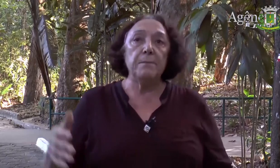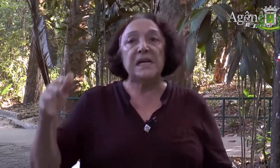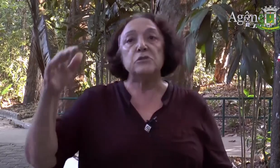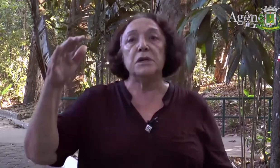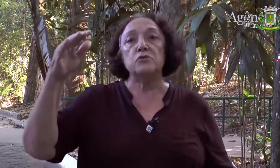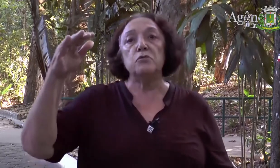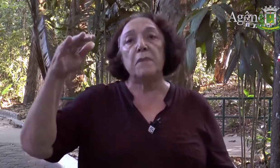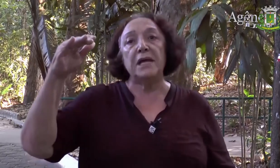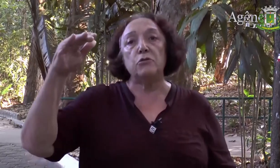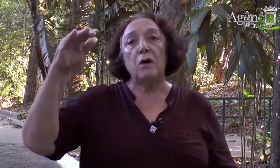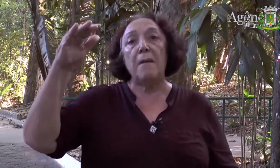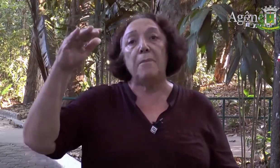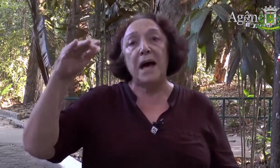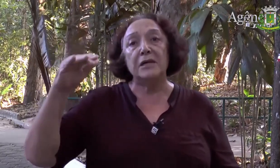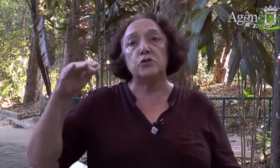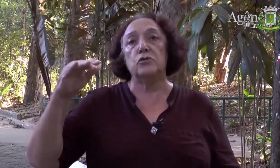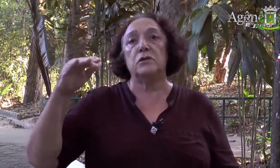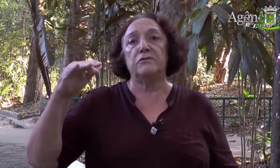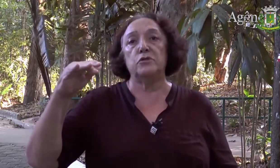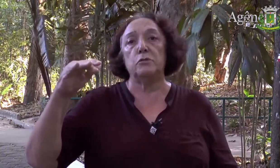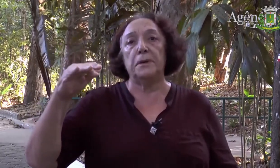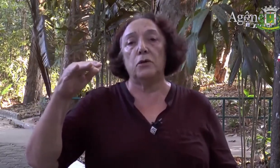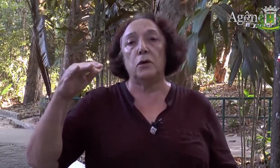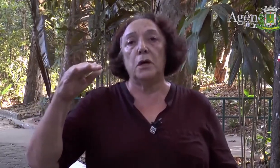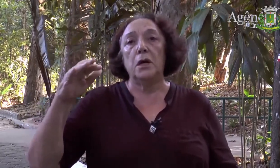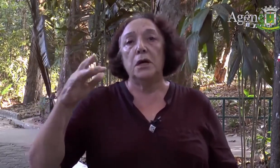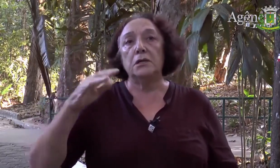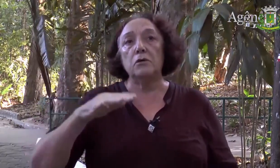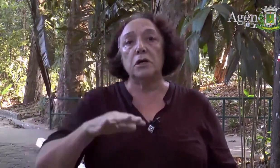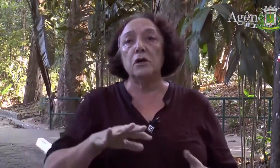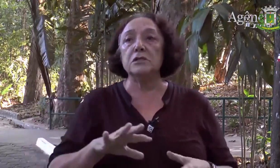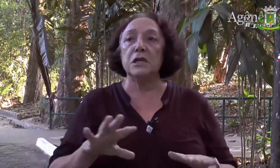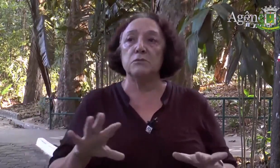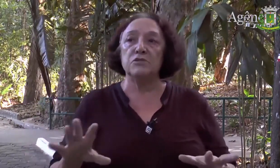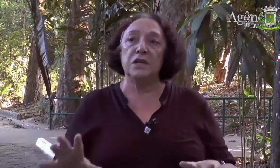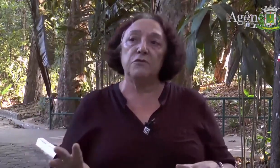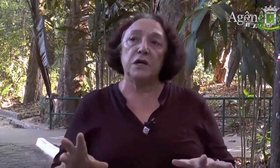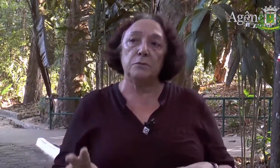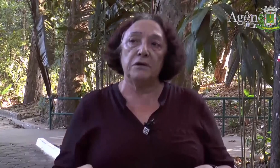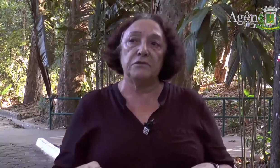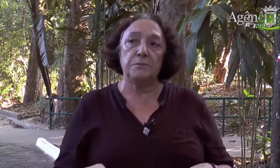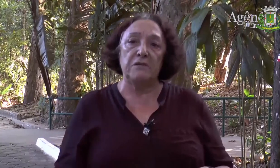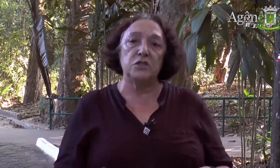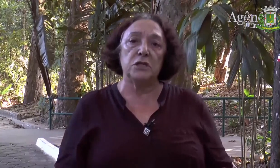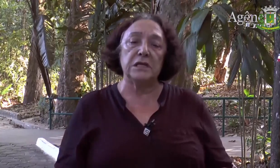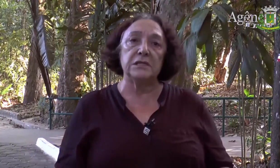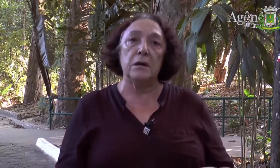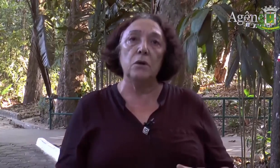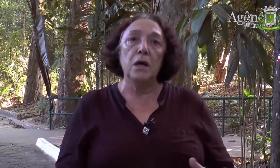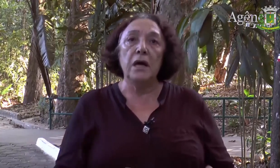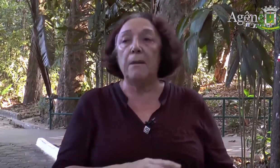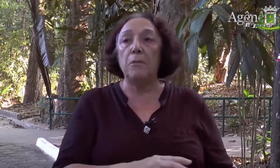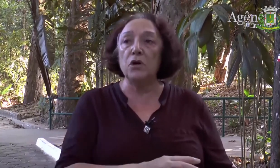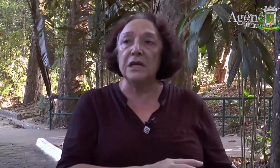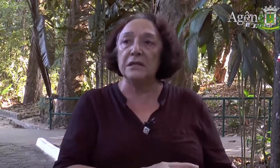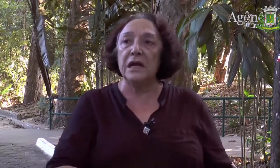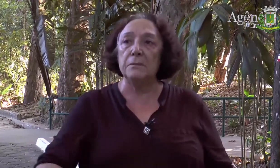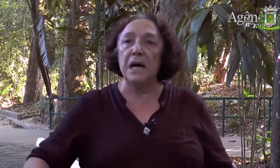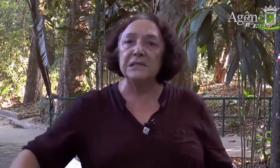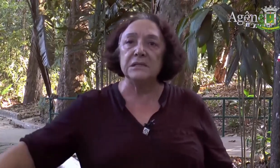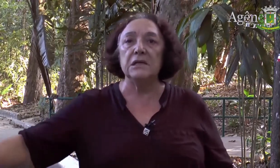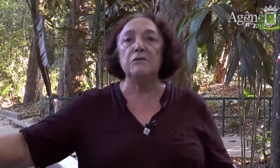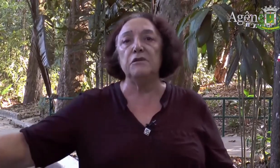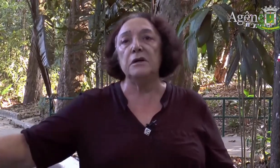e, mais ou menos, um metro abaixo do nível superior. Então, o que nós estamos verificando para a vegetação é a